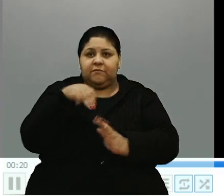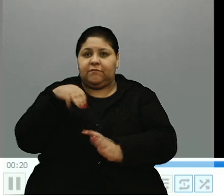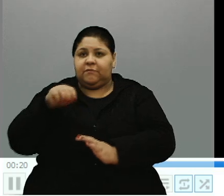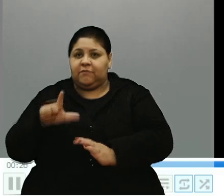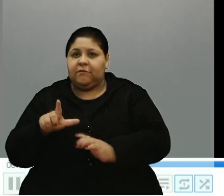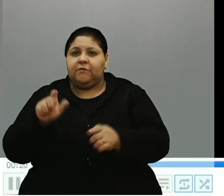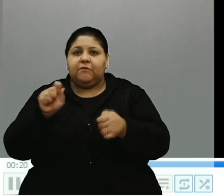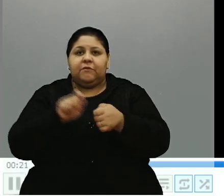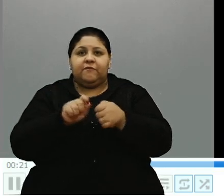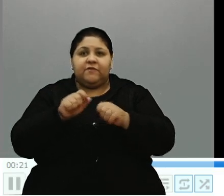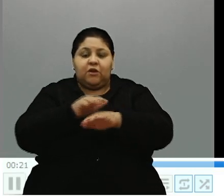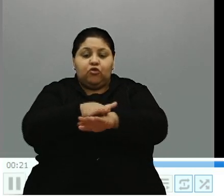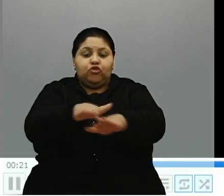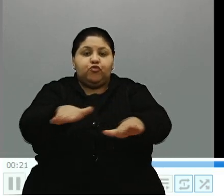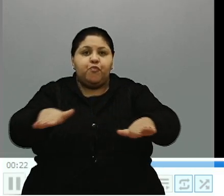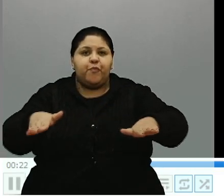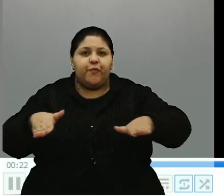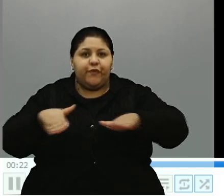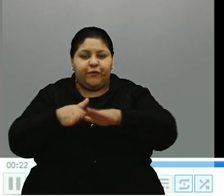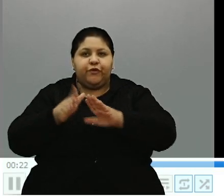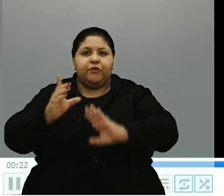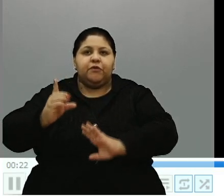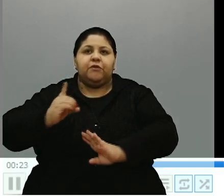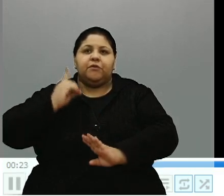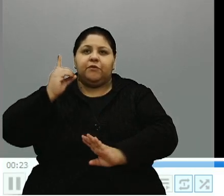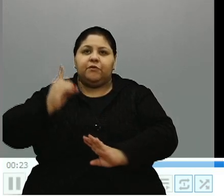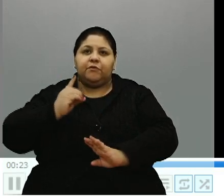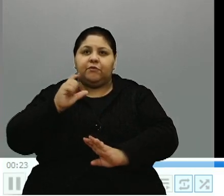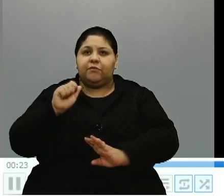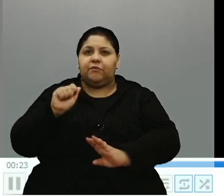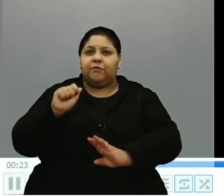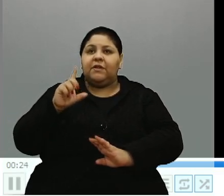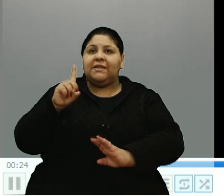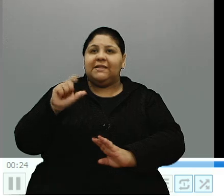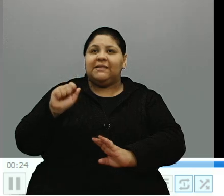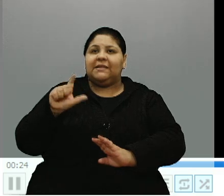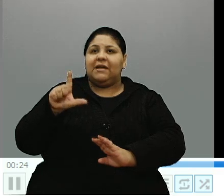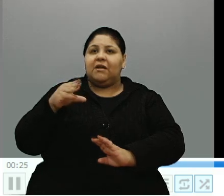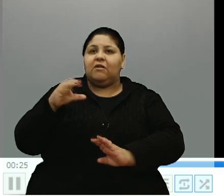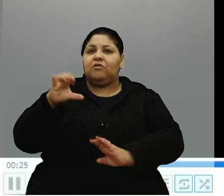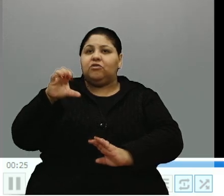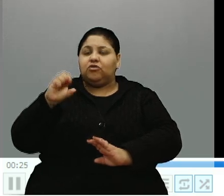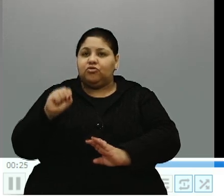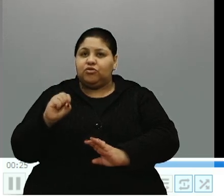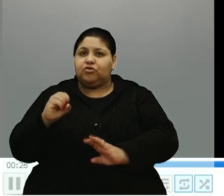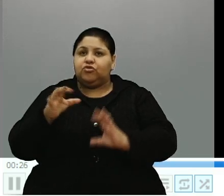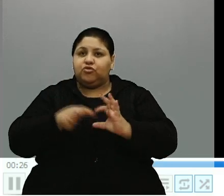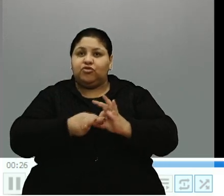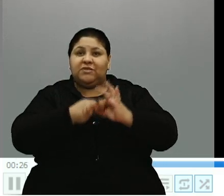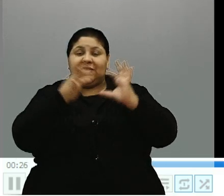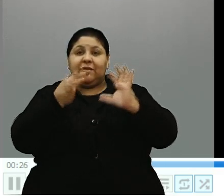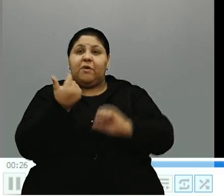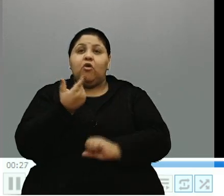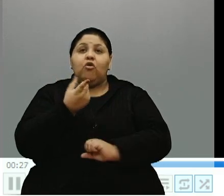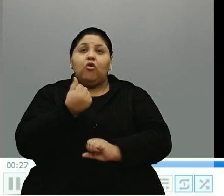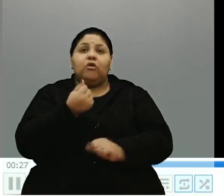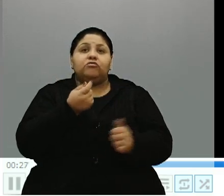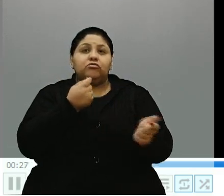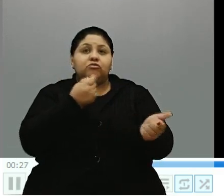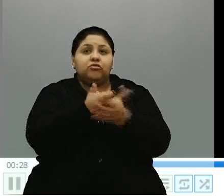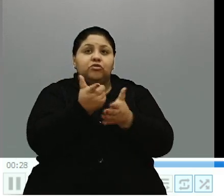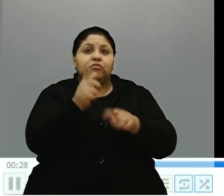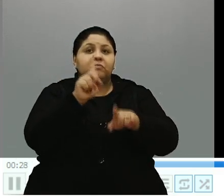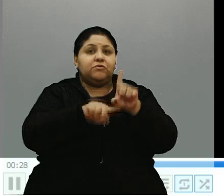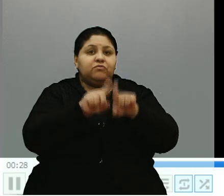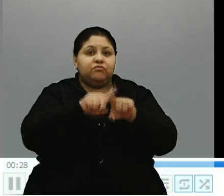fizeram o piso, e o nosso deputado, Alcísio Oliveira, que disponibilizou recursos para a compra dos